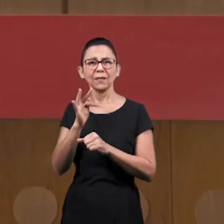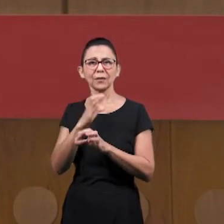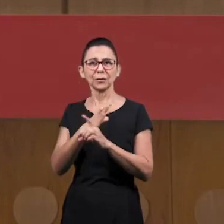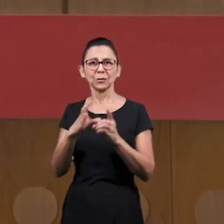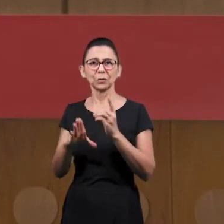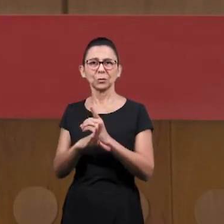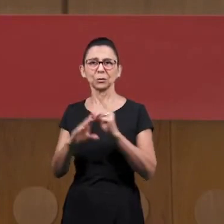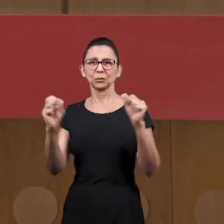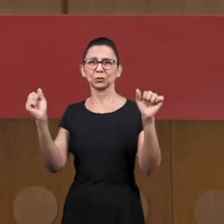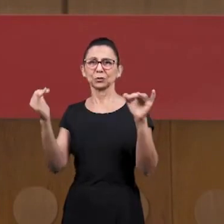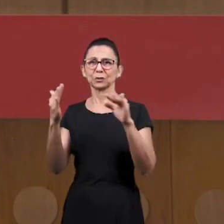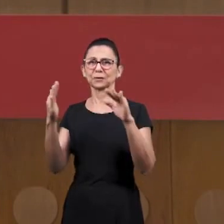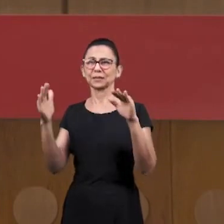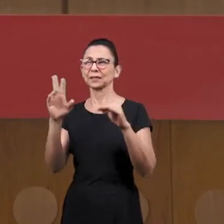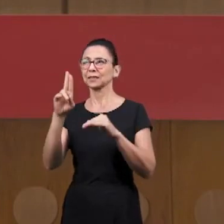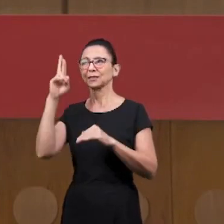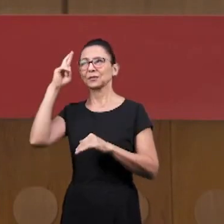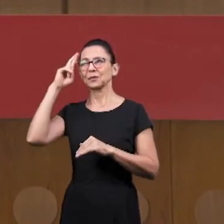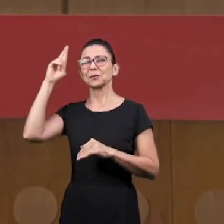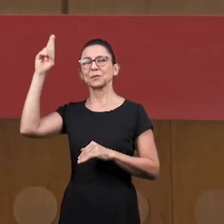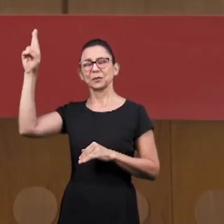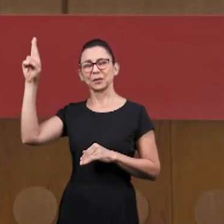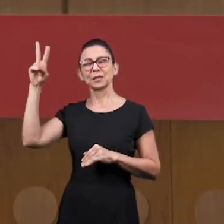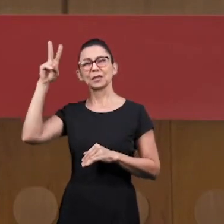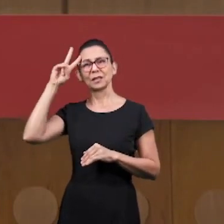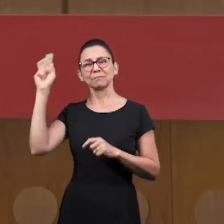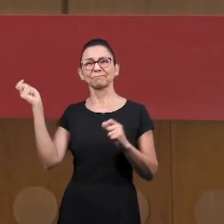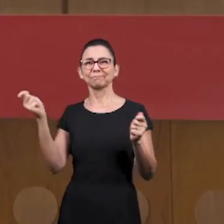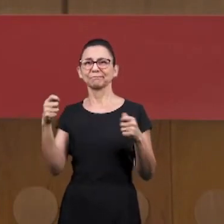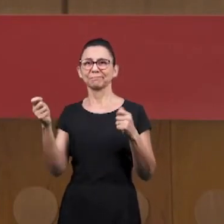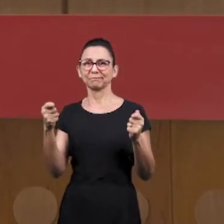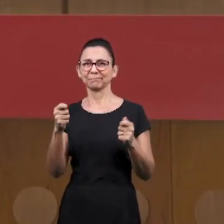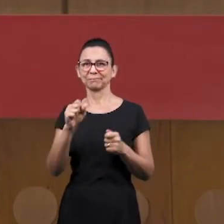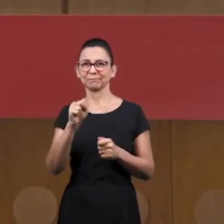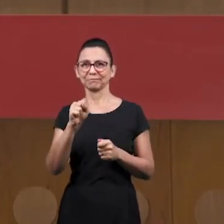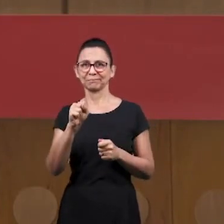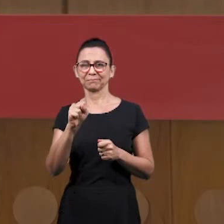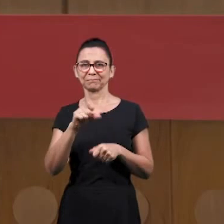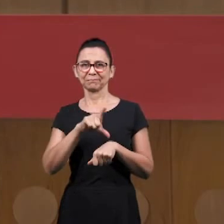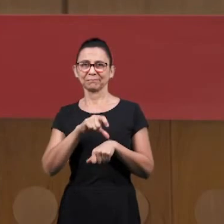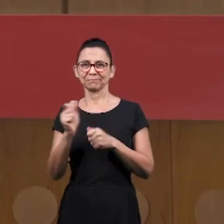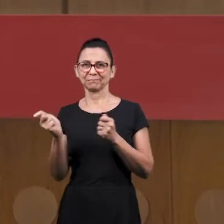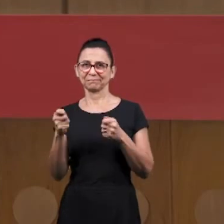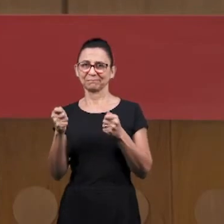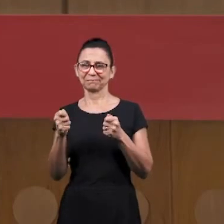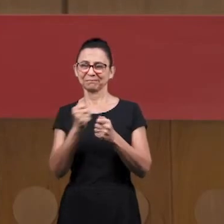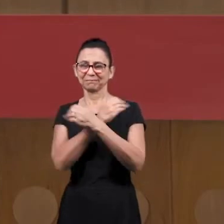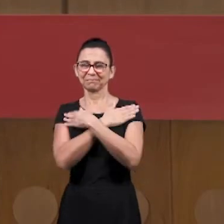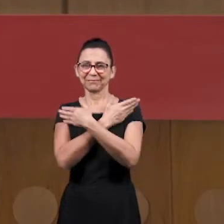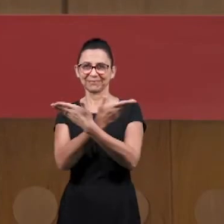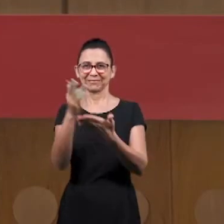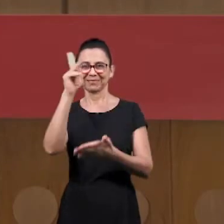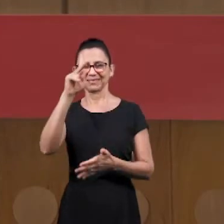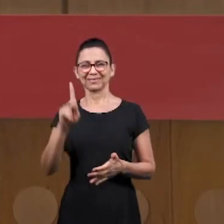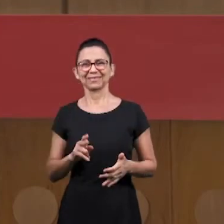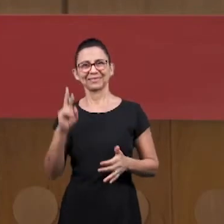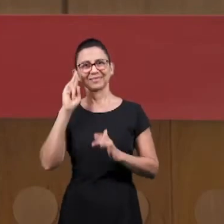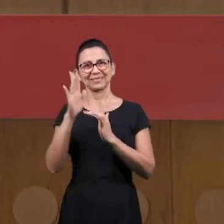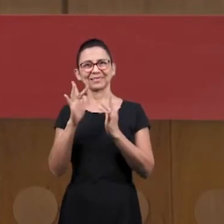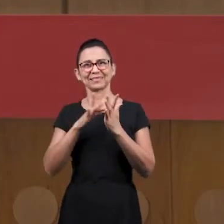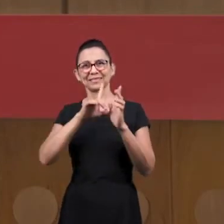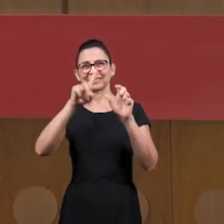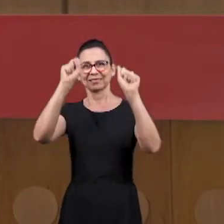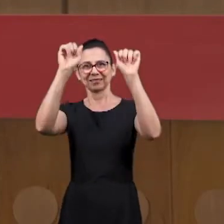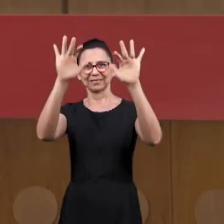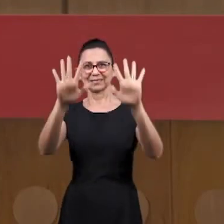o culto de glorificação e louvor ao Senhor que fazemos todas as segundas-feiras às 20 horas. Um abraço a todos, a paz do Senhor